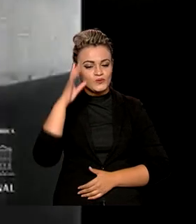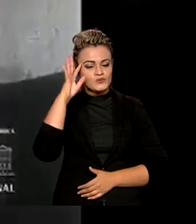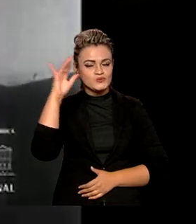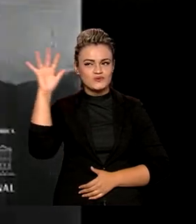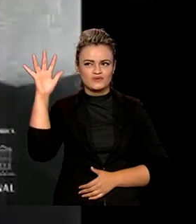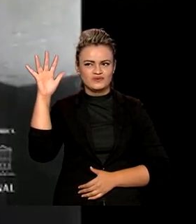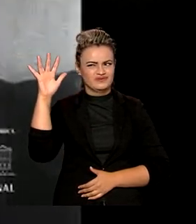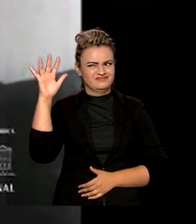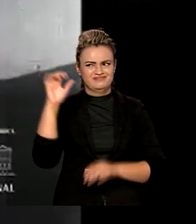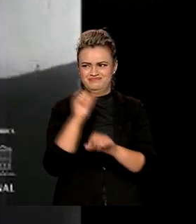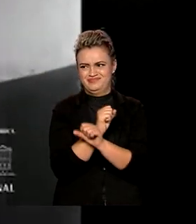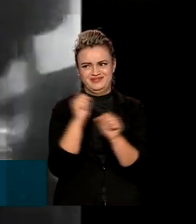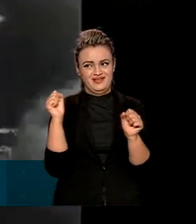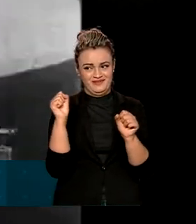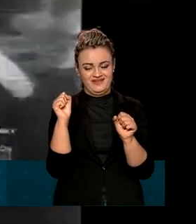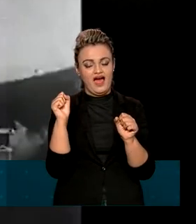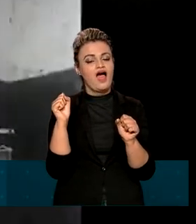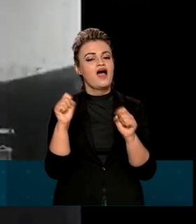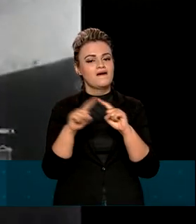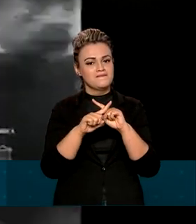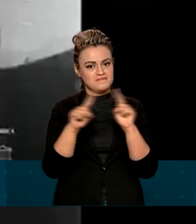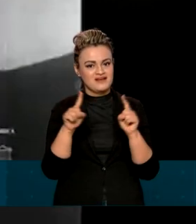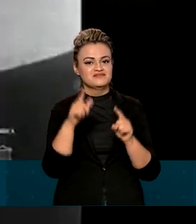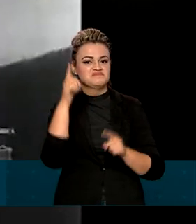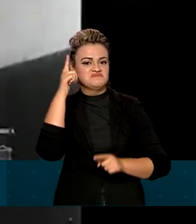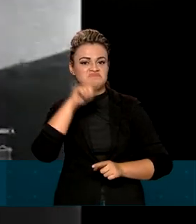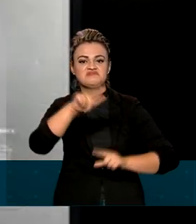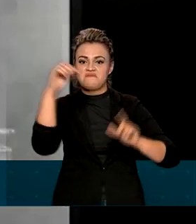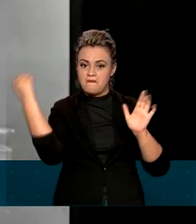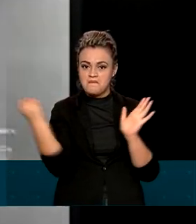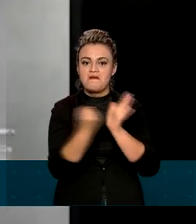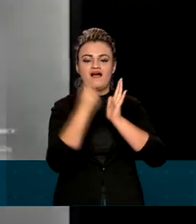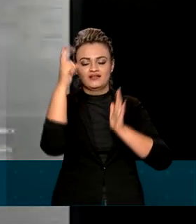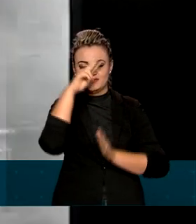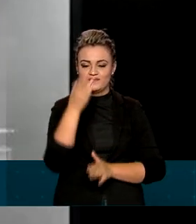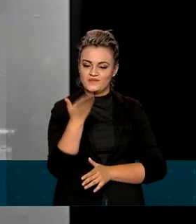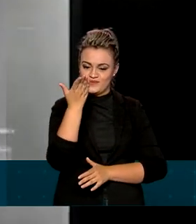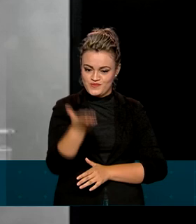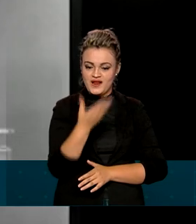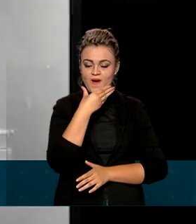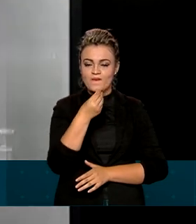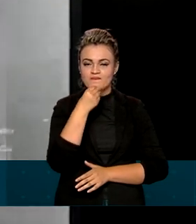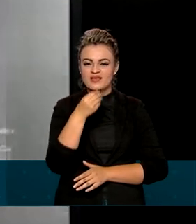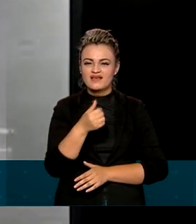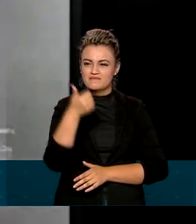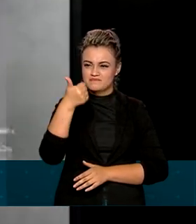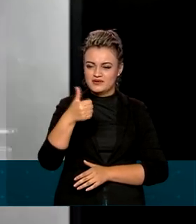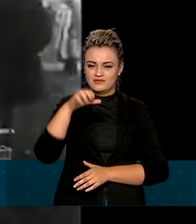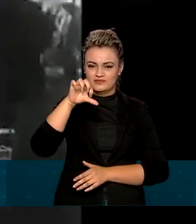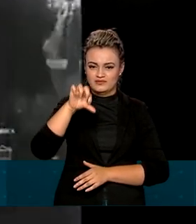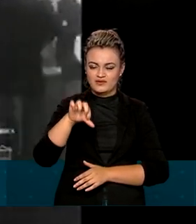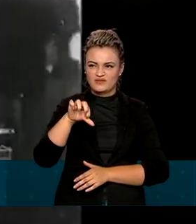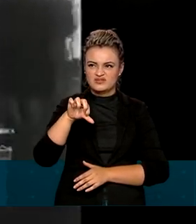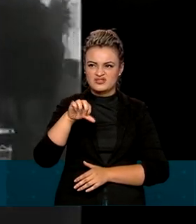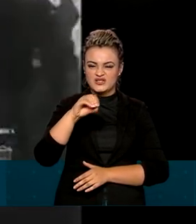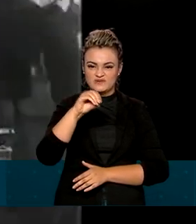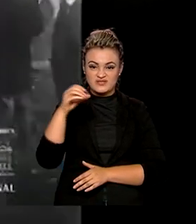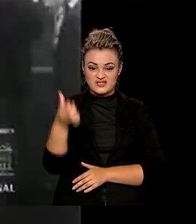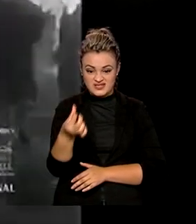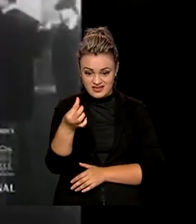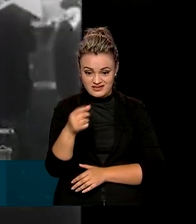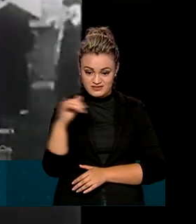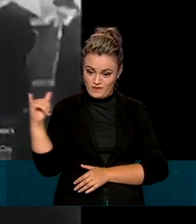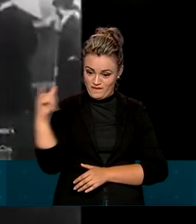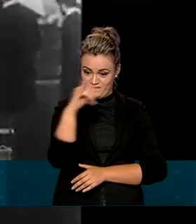considerado por muitos impossível, que entrou para a história quando um brasileiro decolou em 1906 em seu